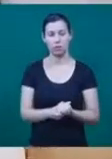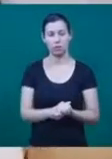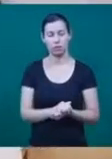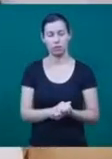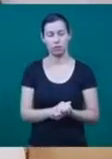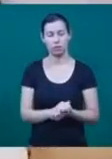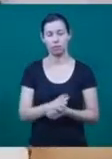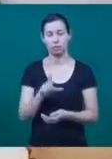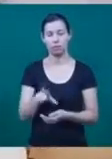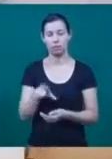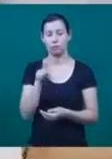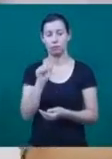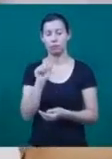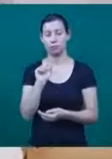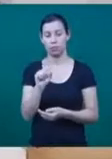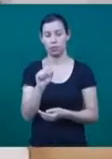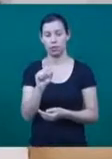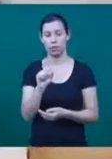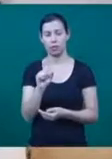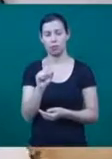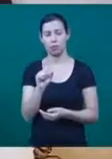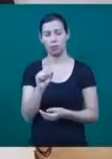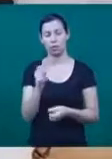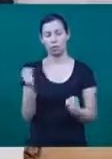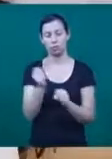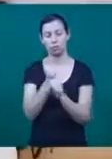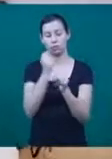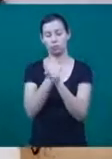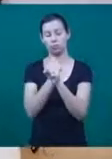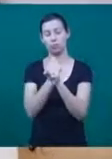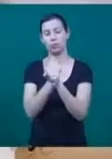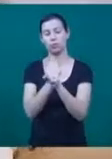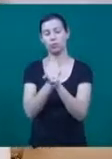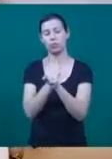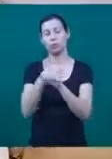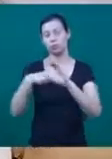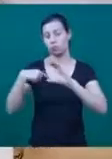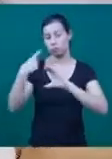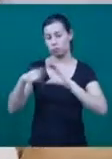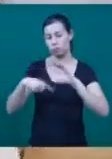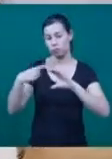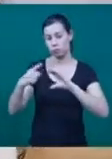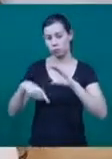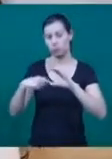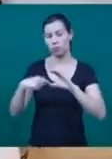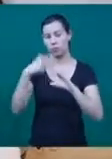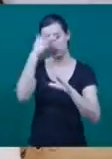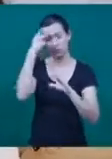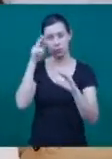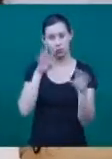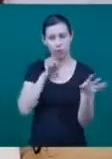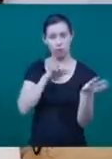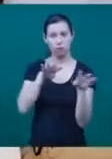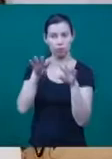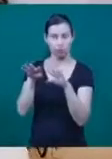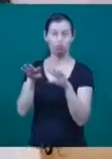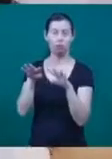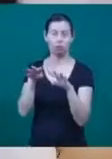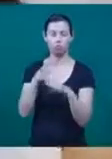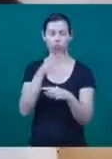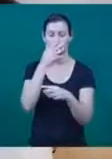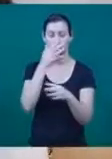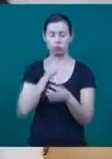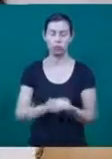presente no mundo. E, após o documentário, a gente sempre convida um professor da Faculdade de Engenharia Civil para